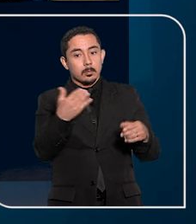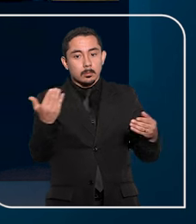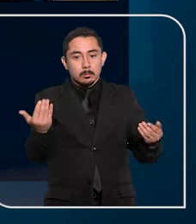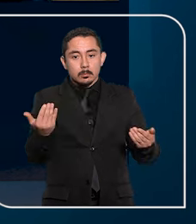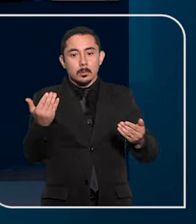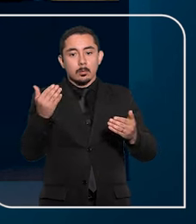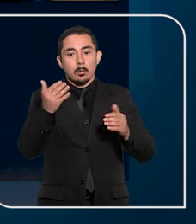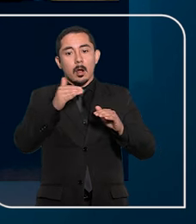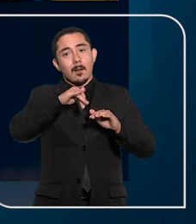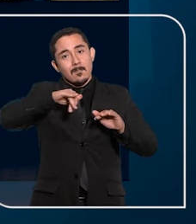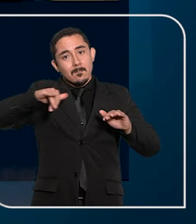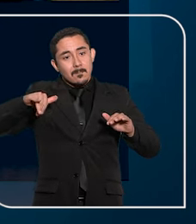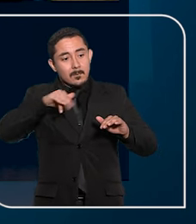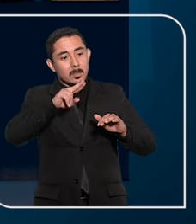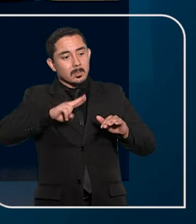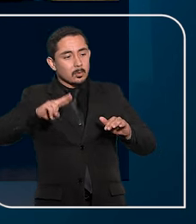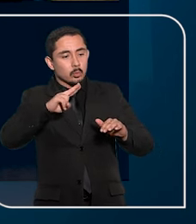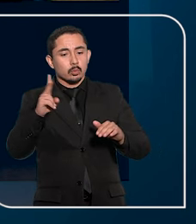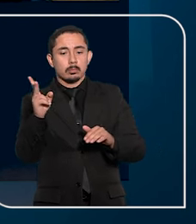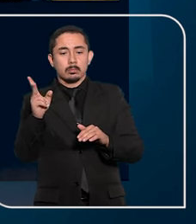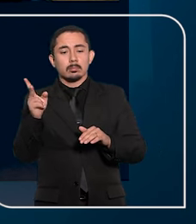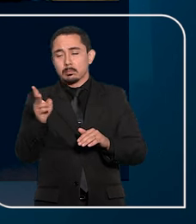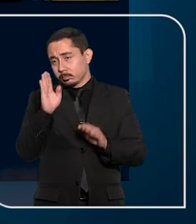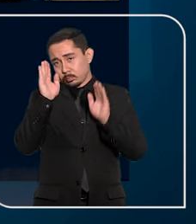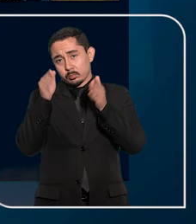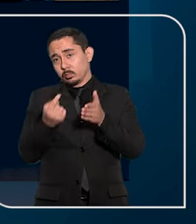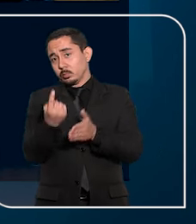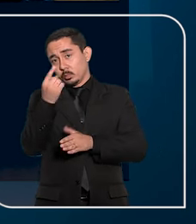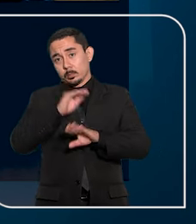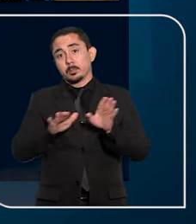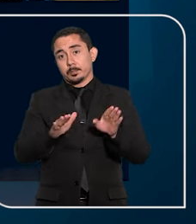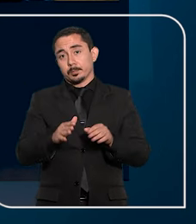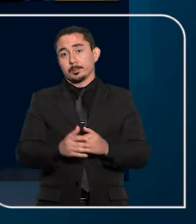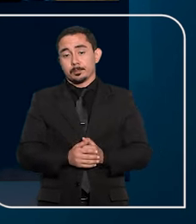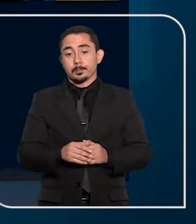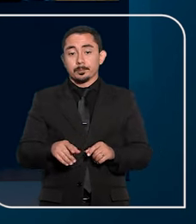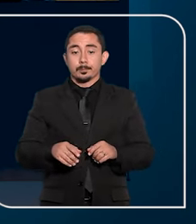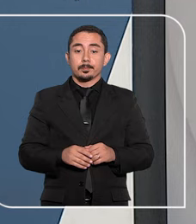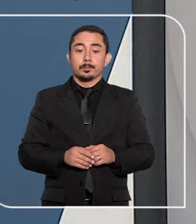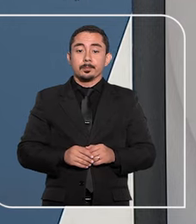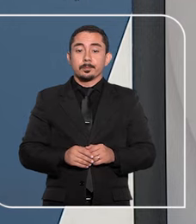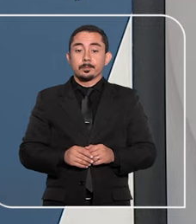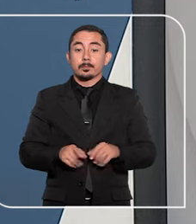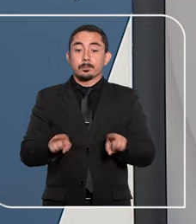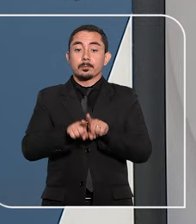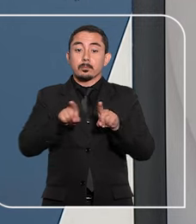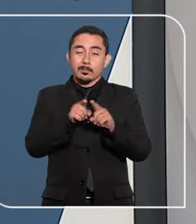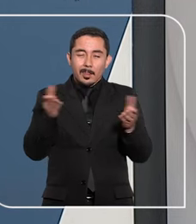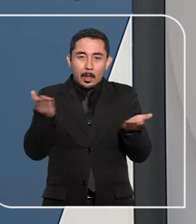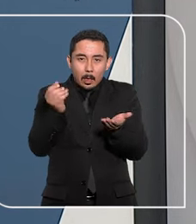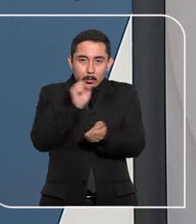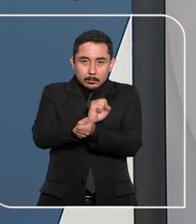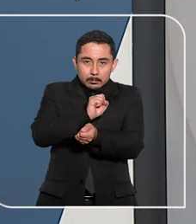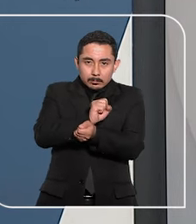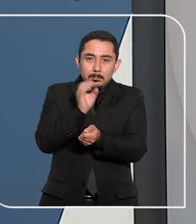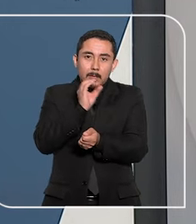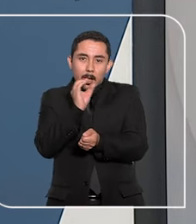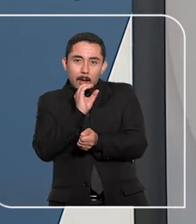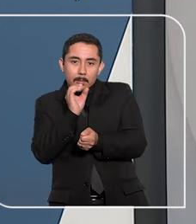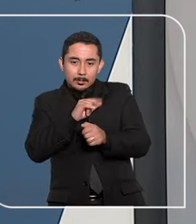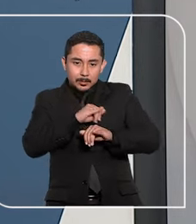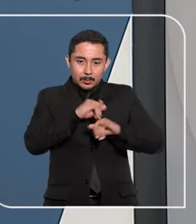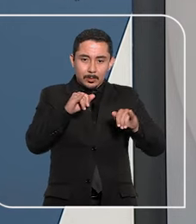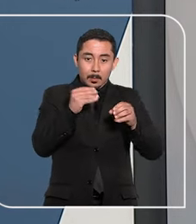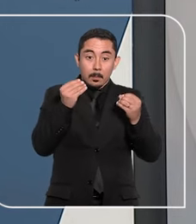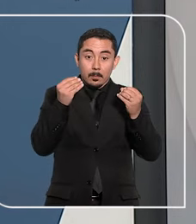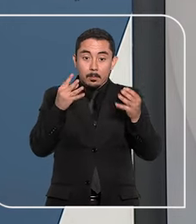circunstância que afasta a existência de posse exclusiva e o direito à indenização. E vamos fazer uma parada rápida